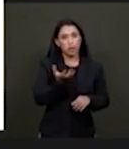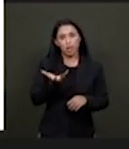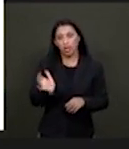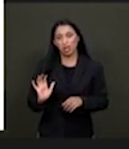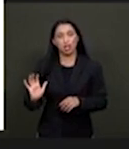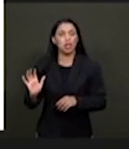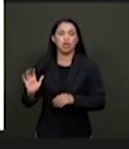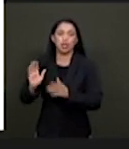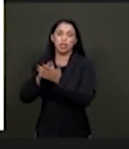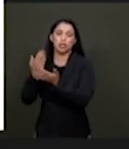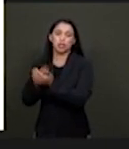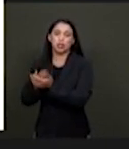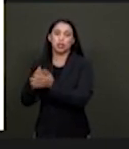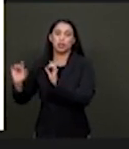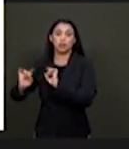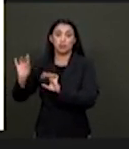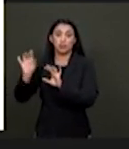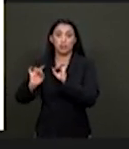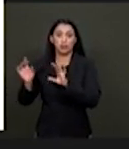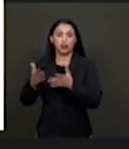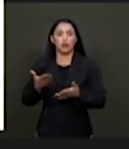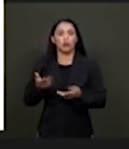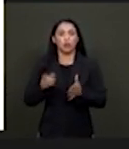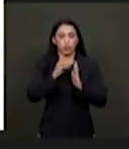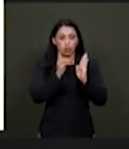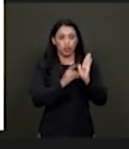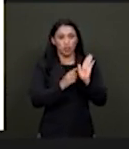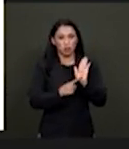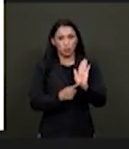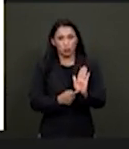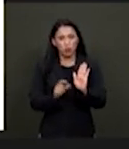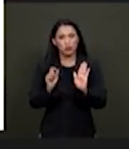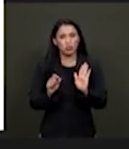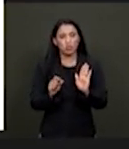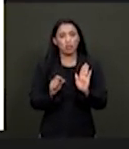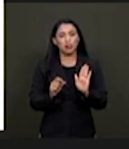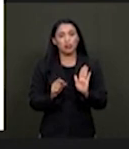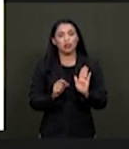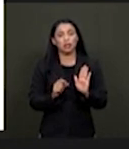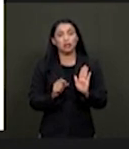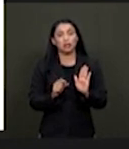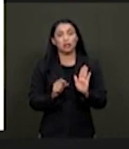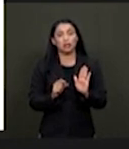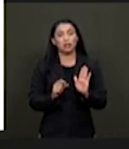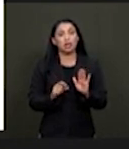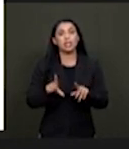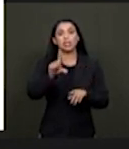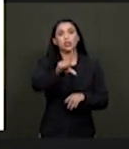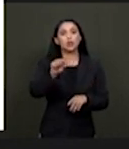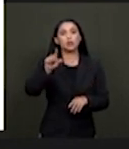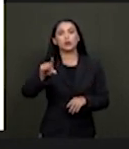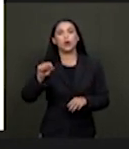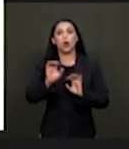2020 fragiliza a força dessas solicitações ao indicar a busca da chamada alternativa